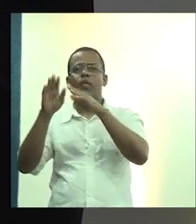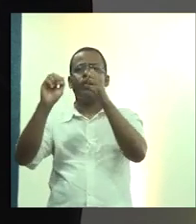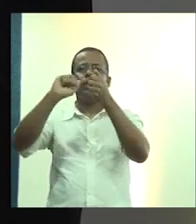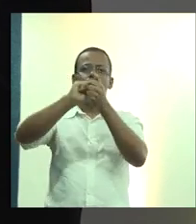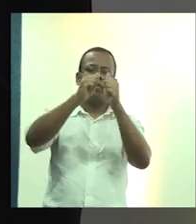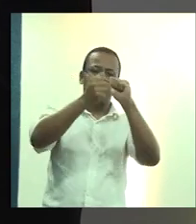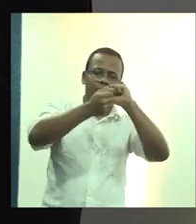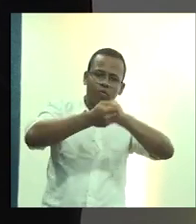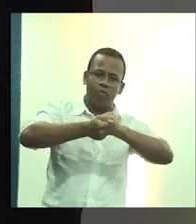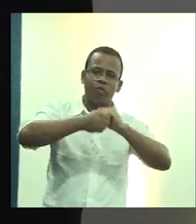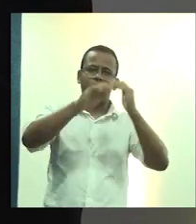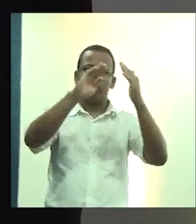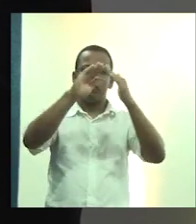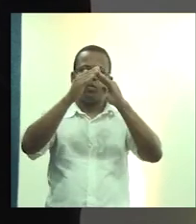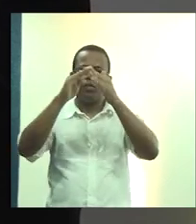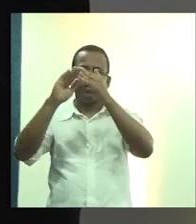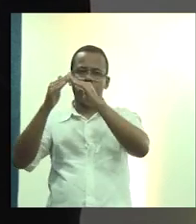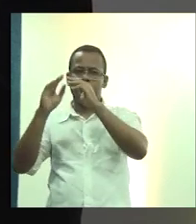moradias.